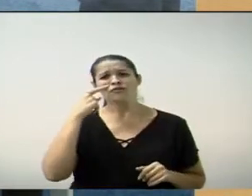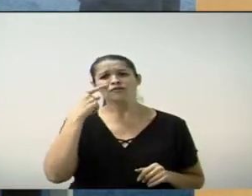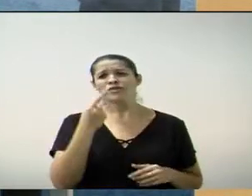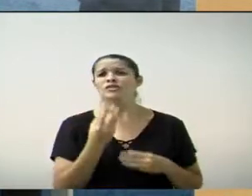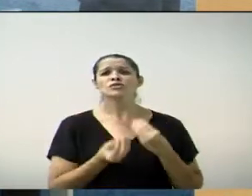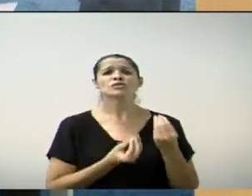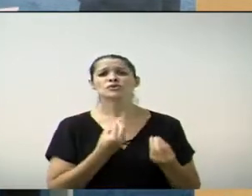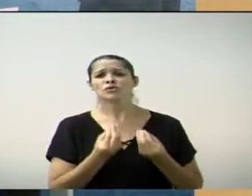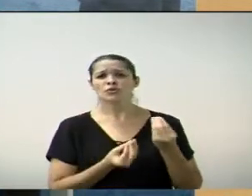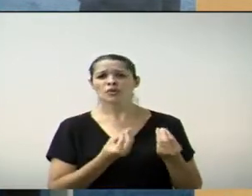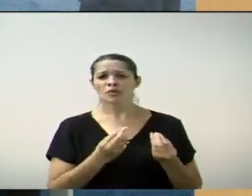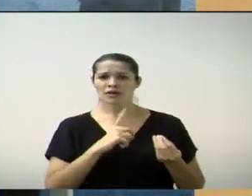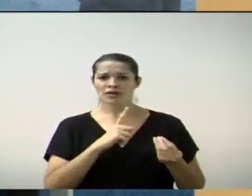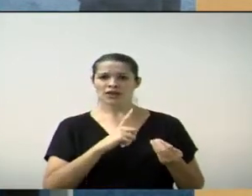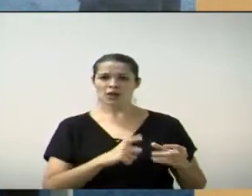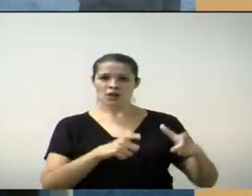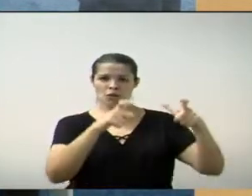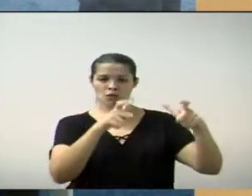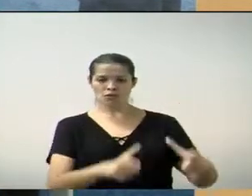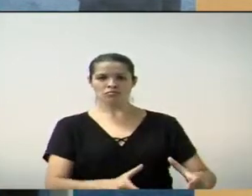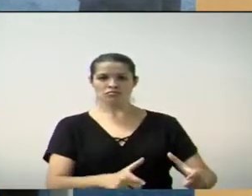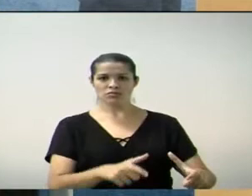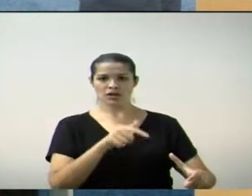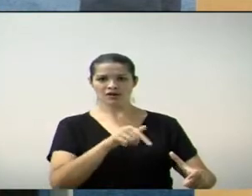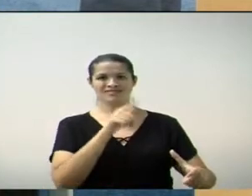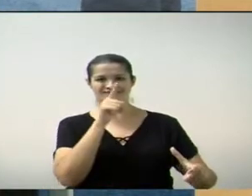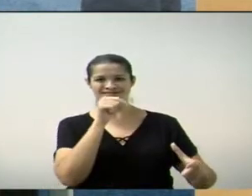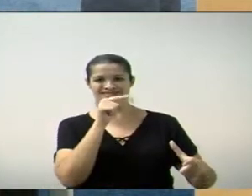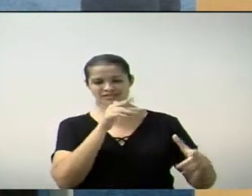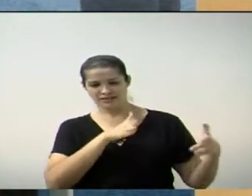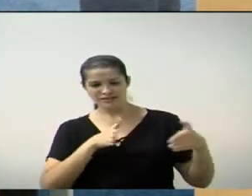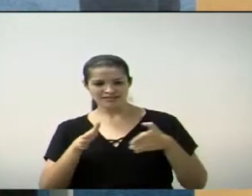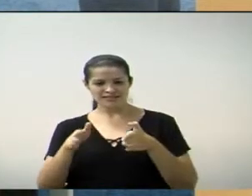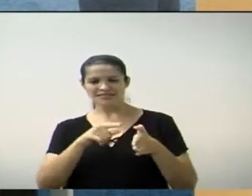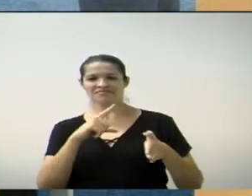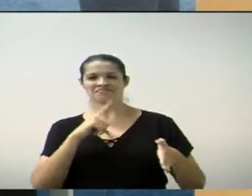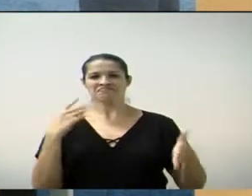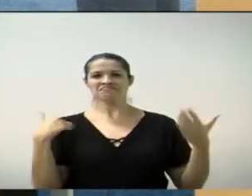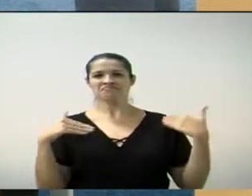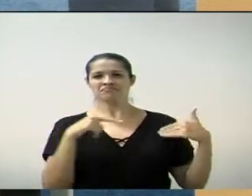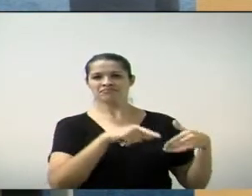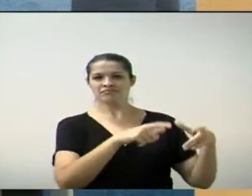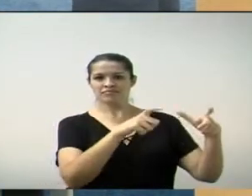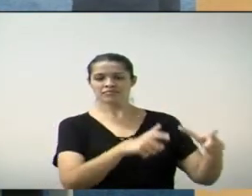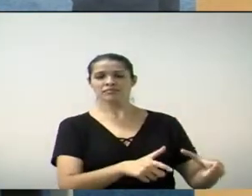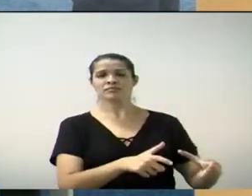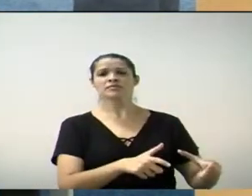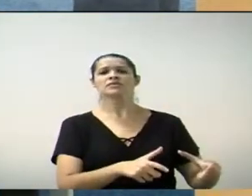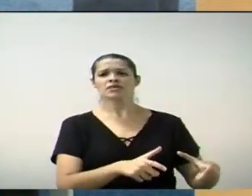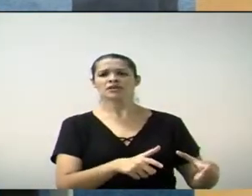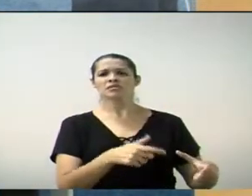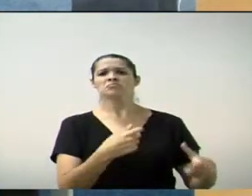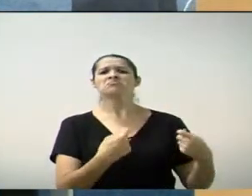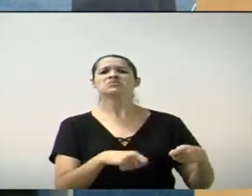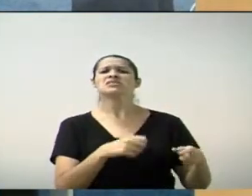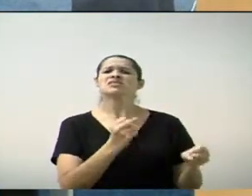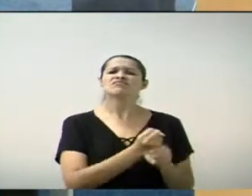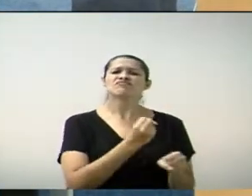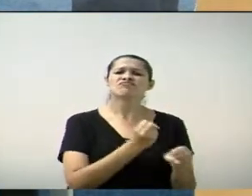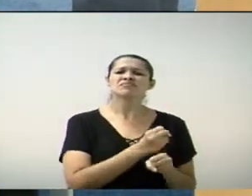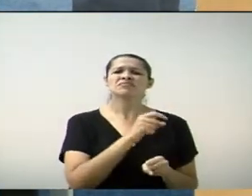manutenção do PIER, lá do Parque da Represa. E eu quero deixar registrado aqui que foi uma